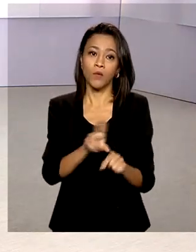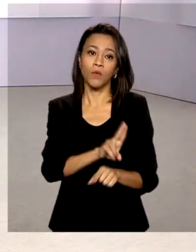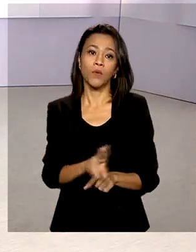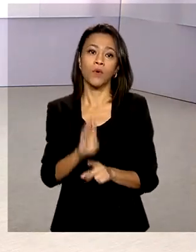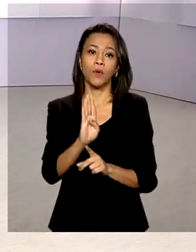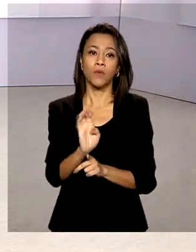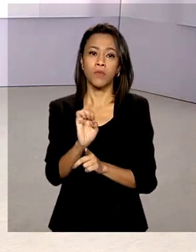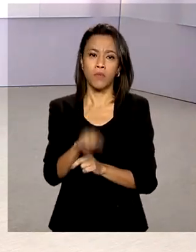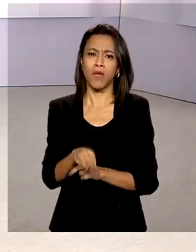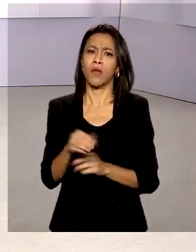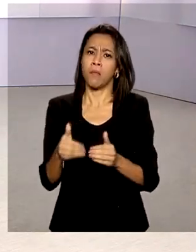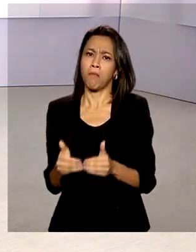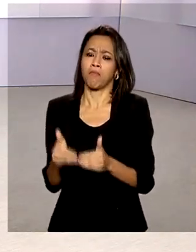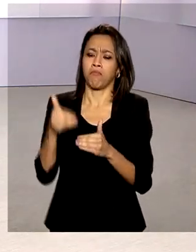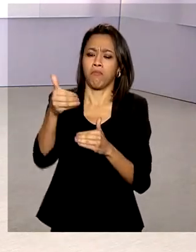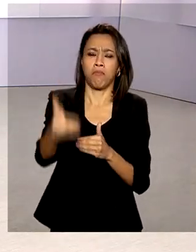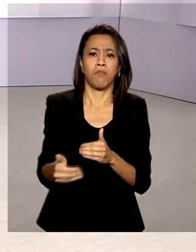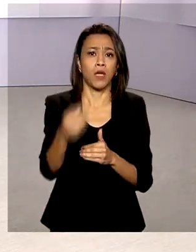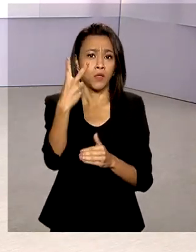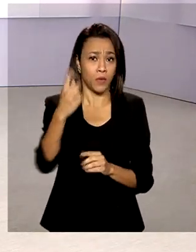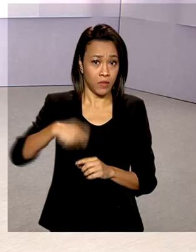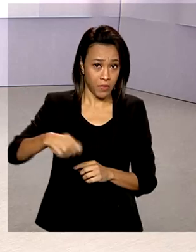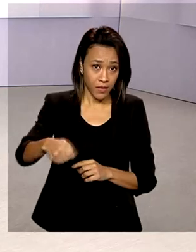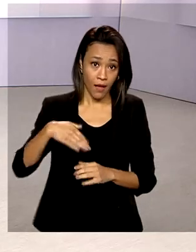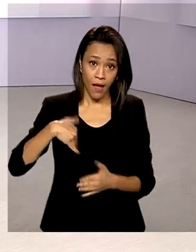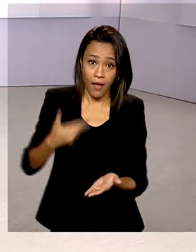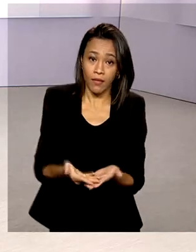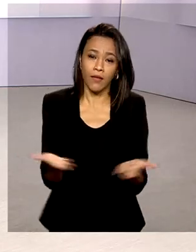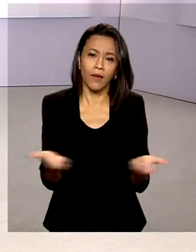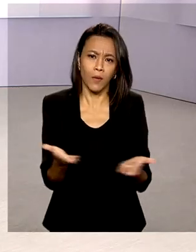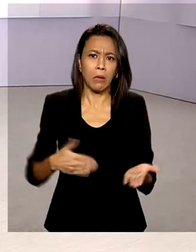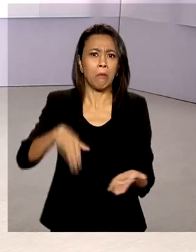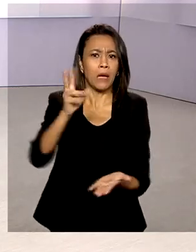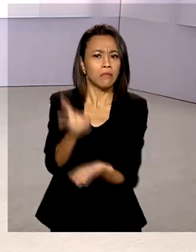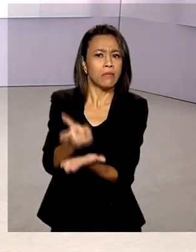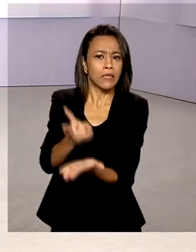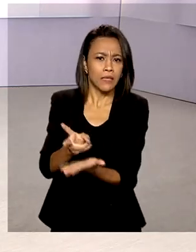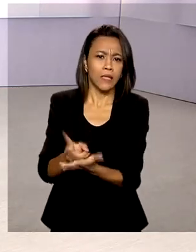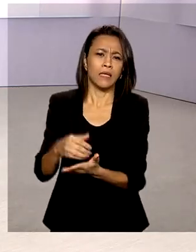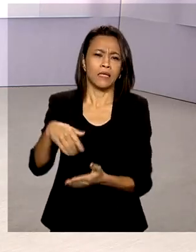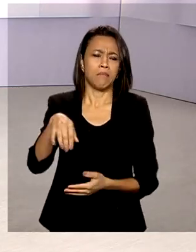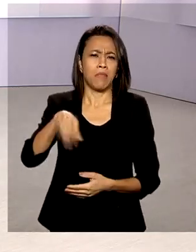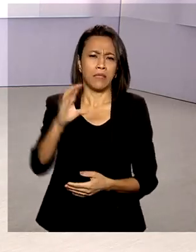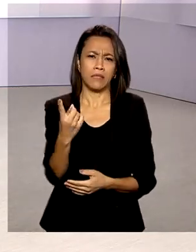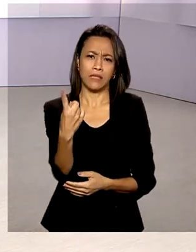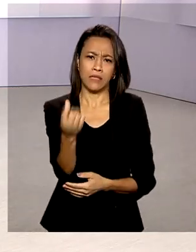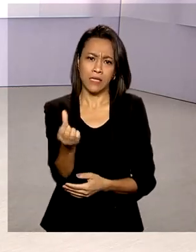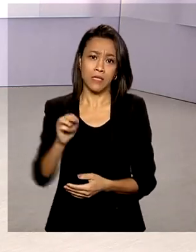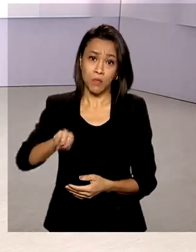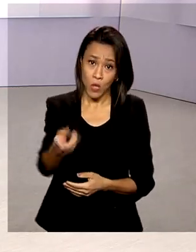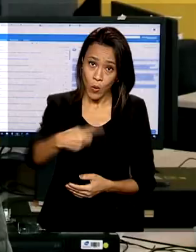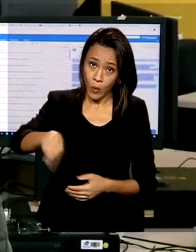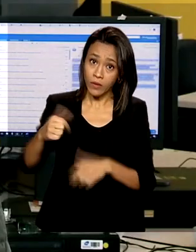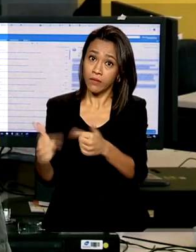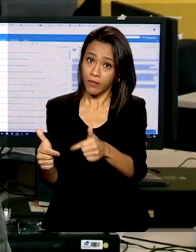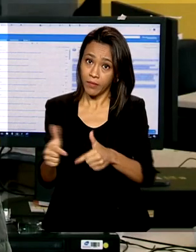mais 60 dias. Até agora, o programa conseguiu preservar mais de 16 milhões de postos de trabalho.